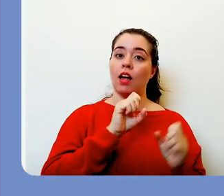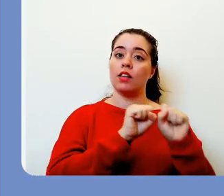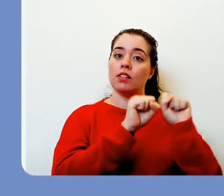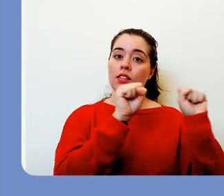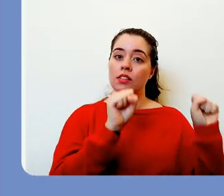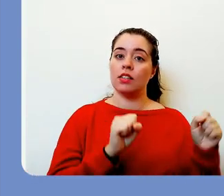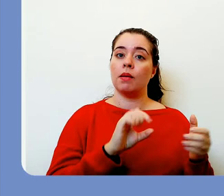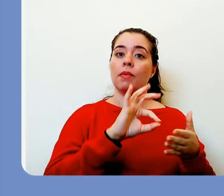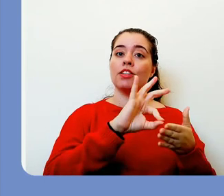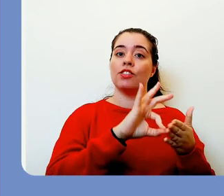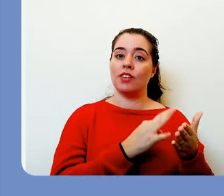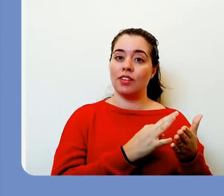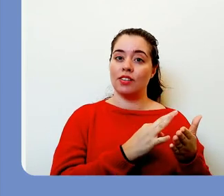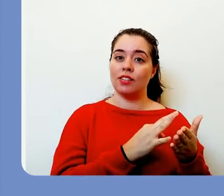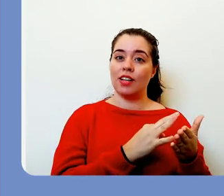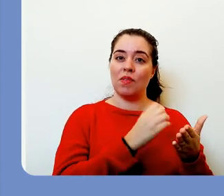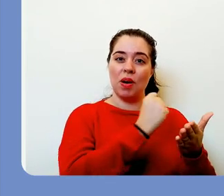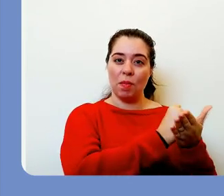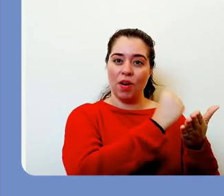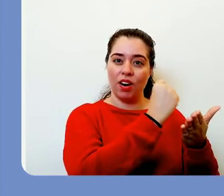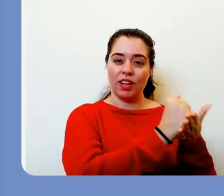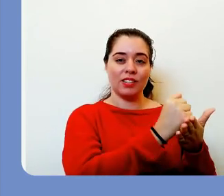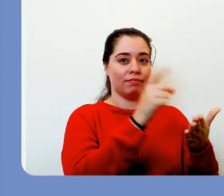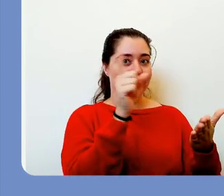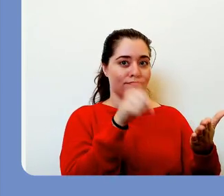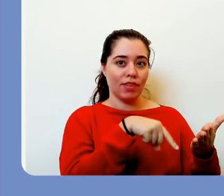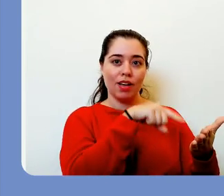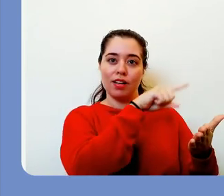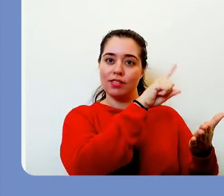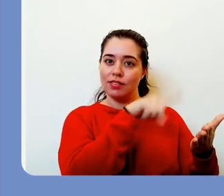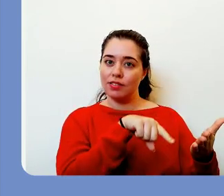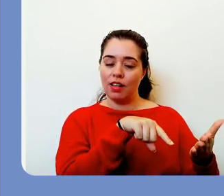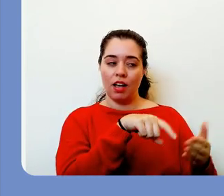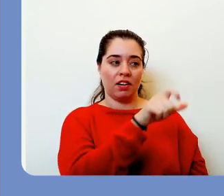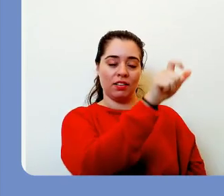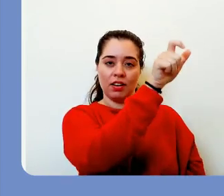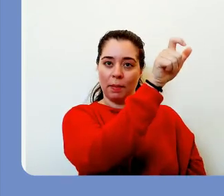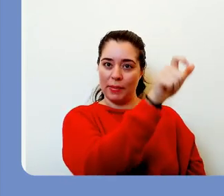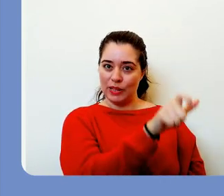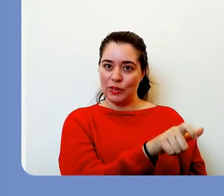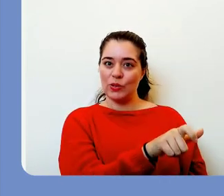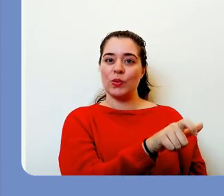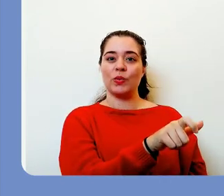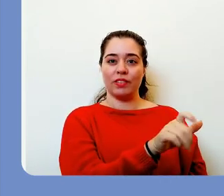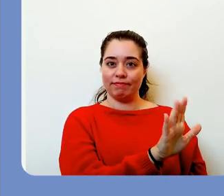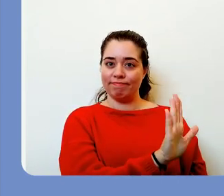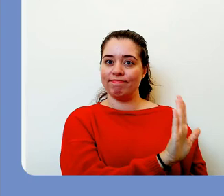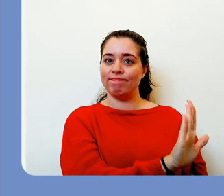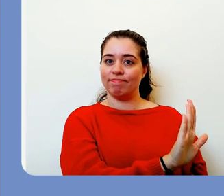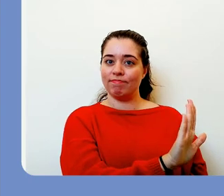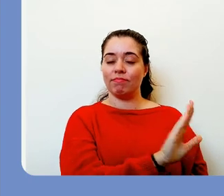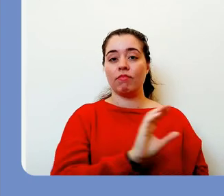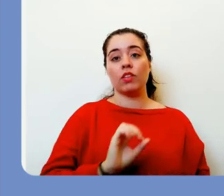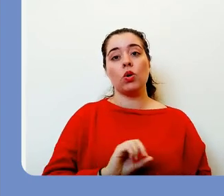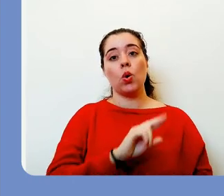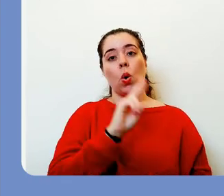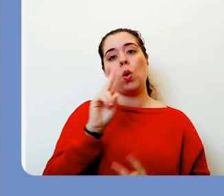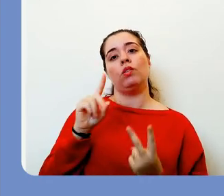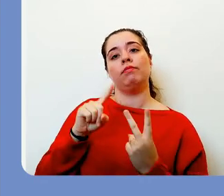confira todos os dados para que eles sejam exatamente como está aqui. Senão ele não vai conseguir fazer a sincronização.